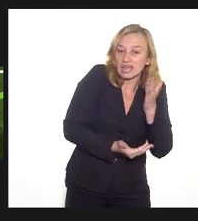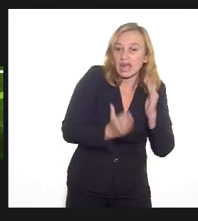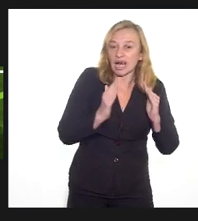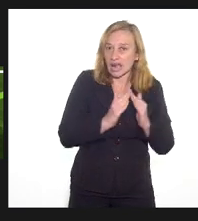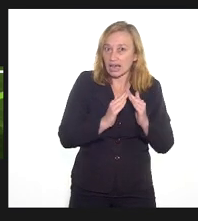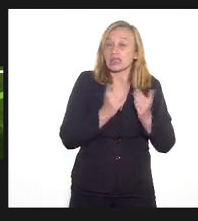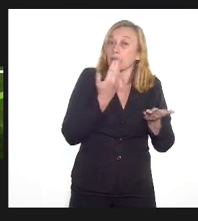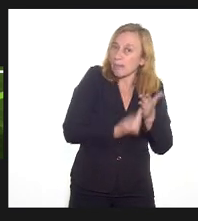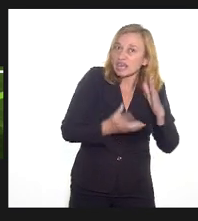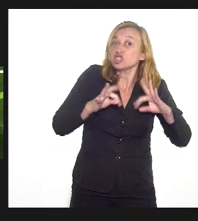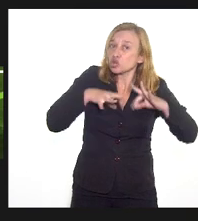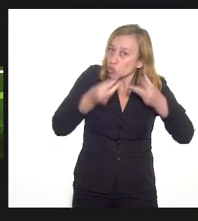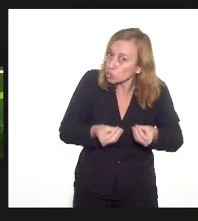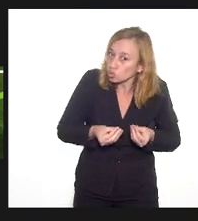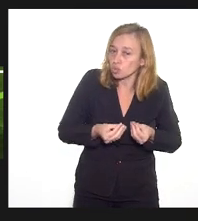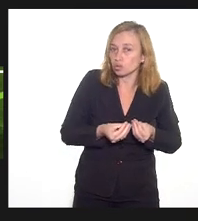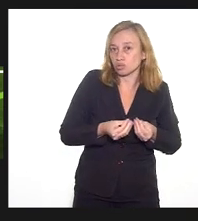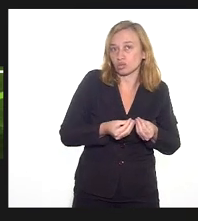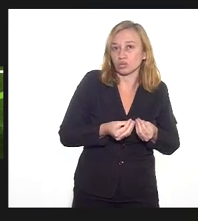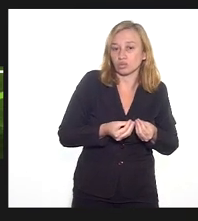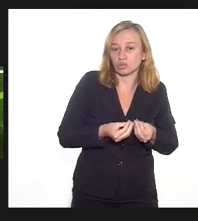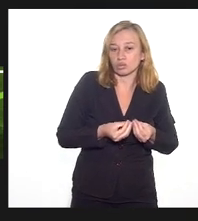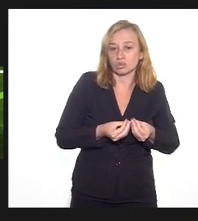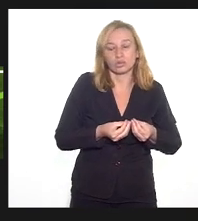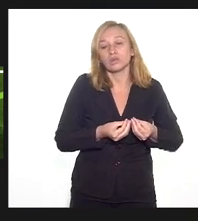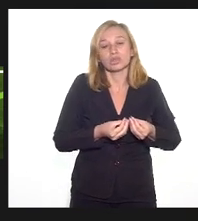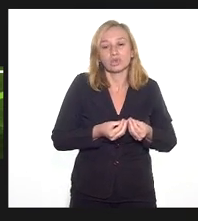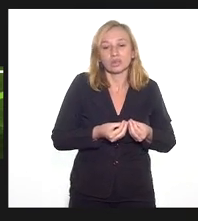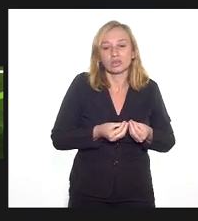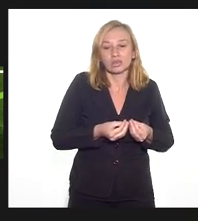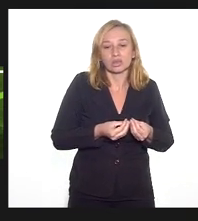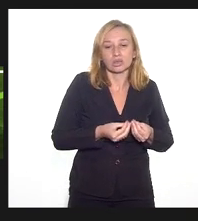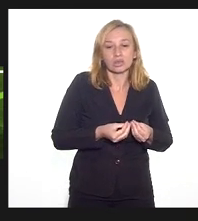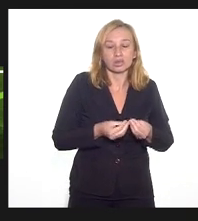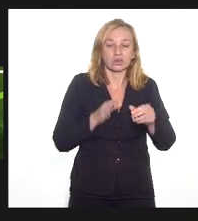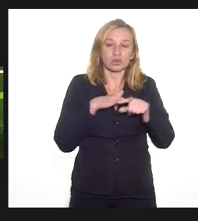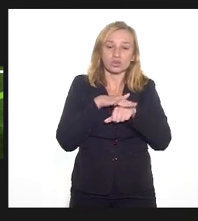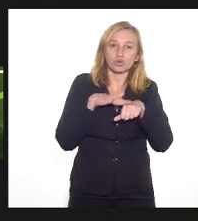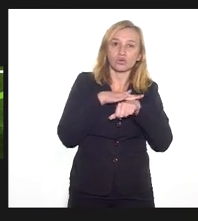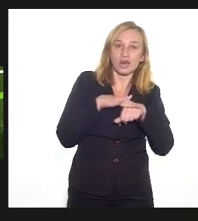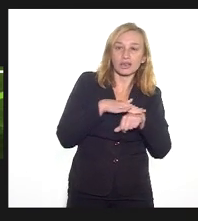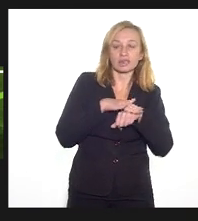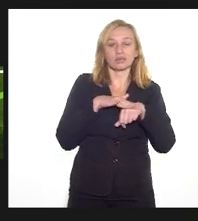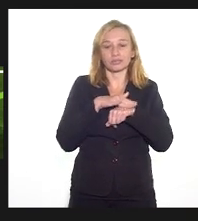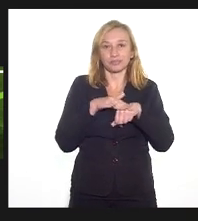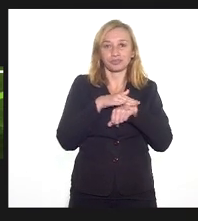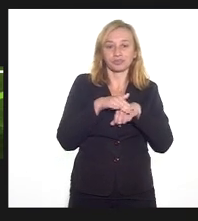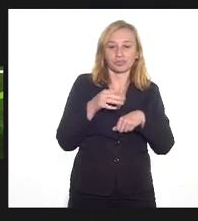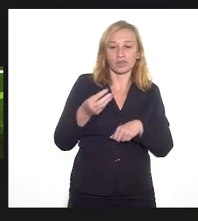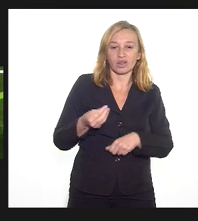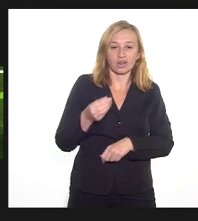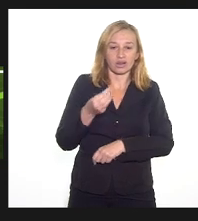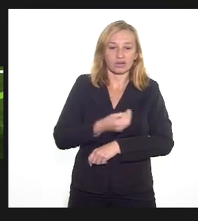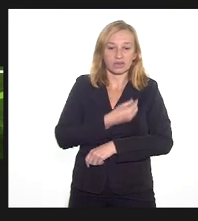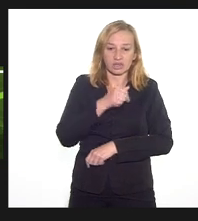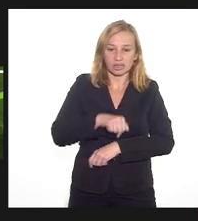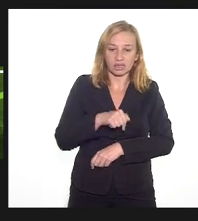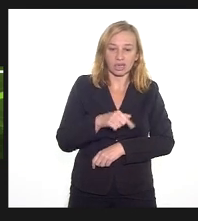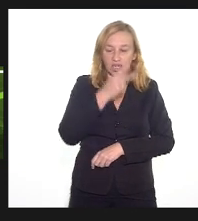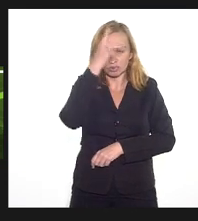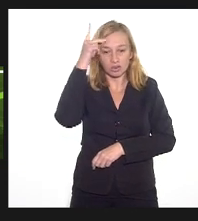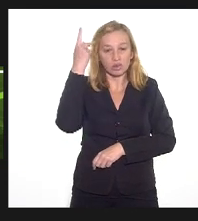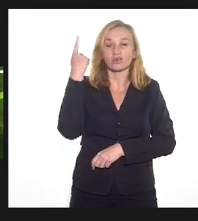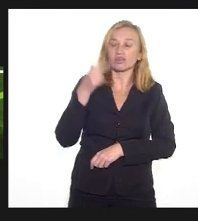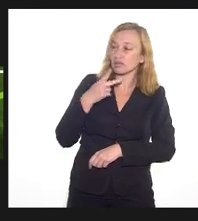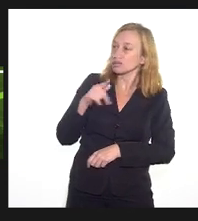santo, ele perde tudo. E, a partir de algumas conversas que a teve aqui, algumas dessas pessoas, ó, vocês podem